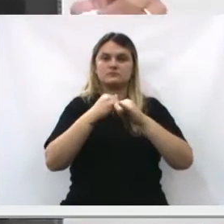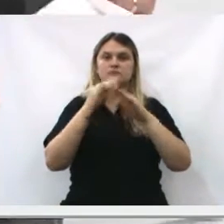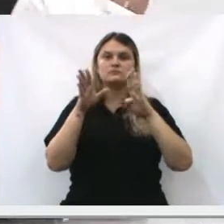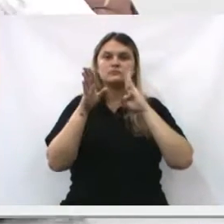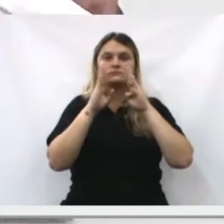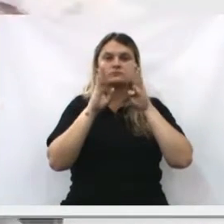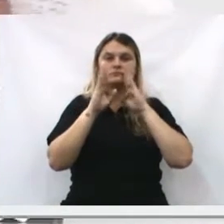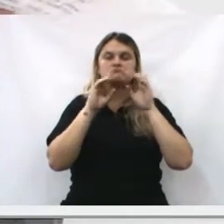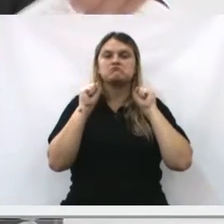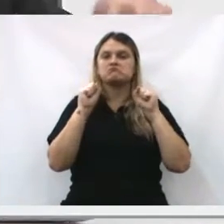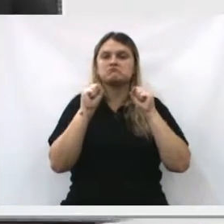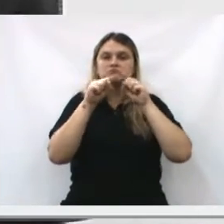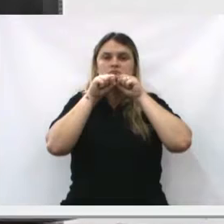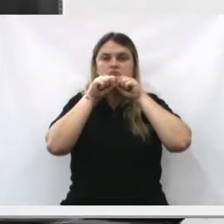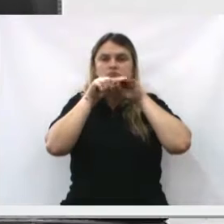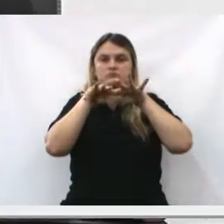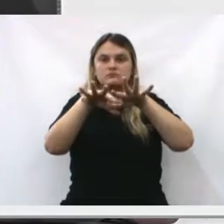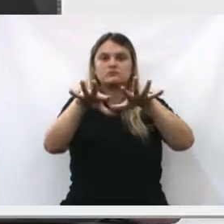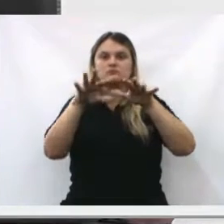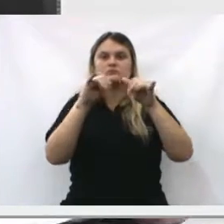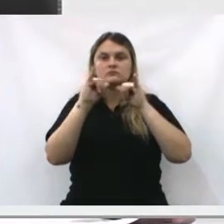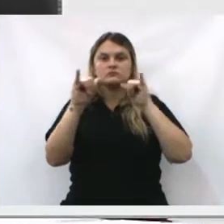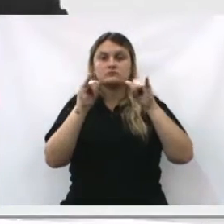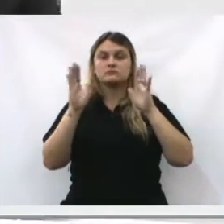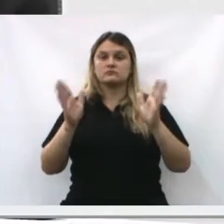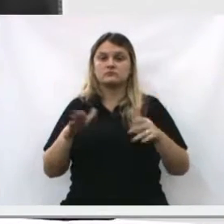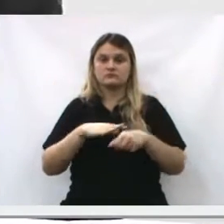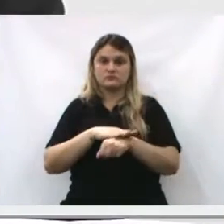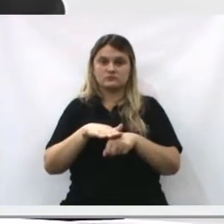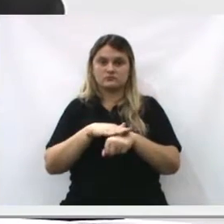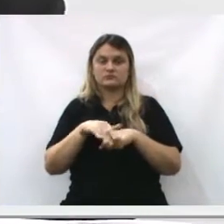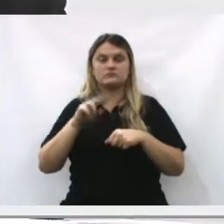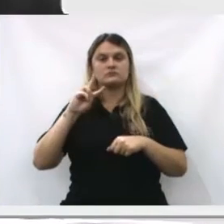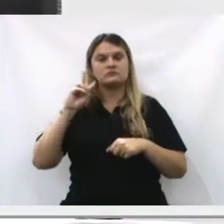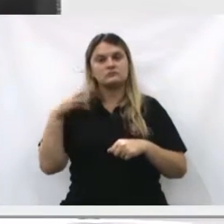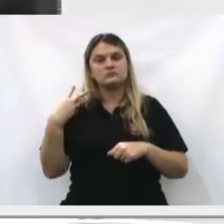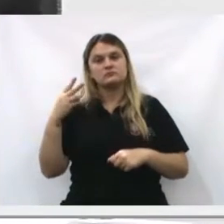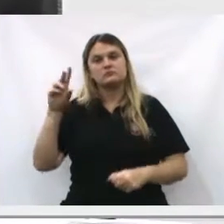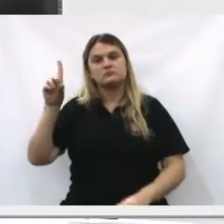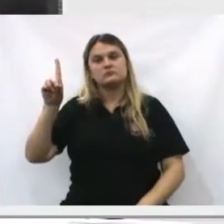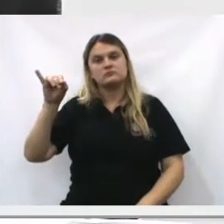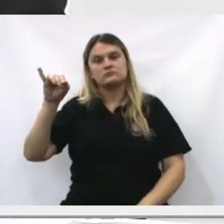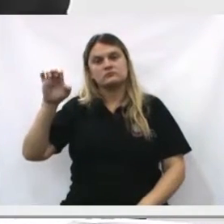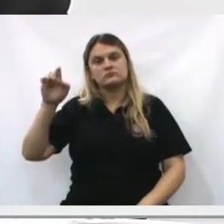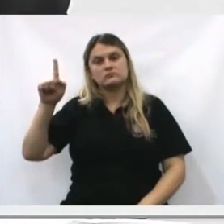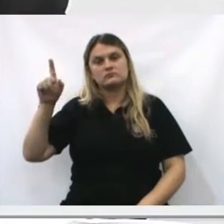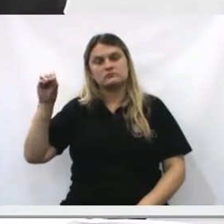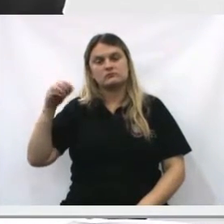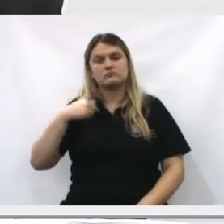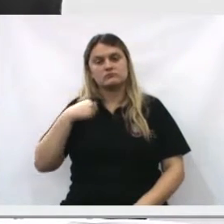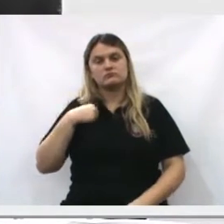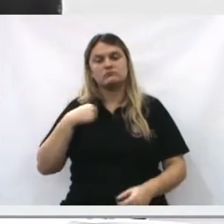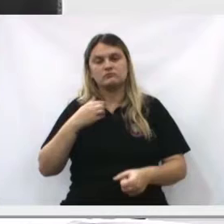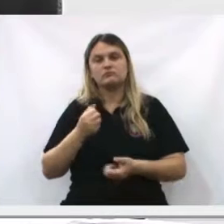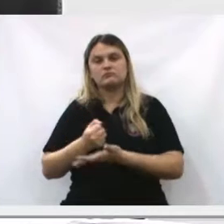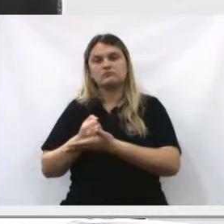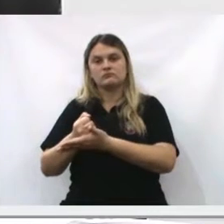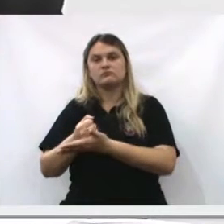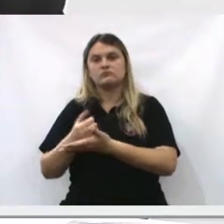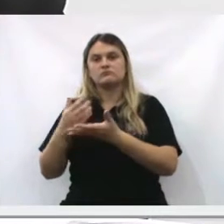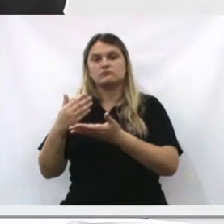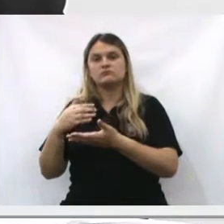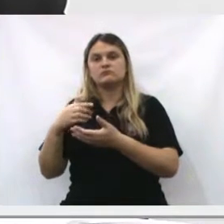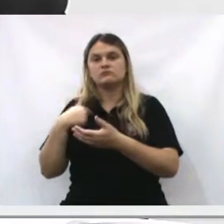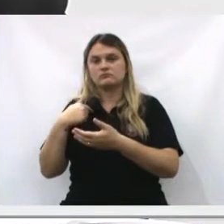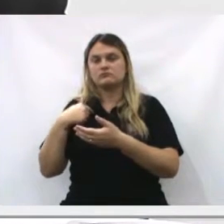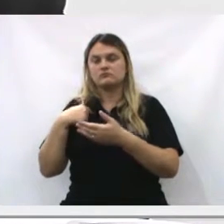página no Facebook para poder dar divulgação. E hoje, conversando, então, com o vereador Diego, eu